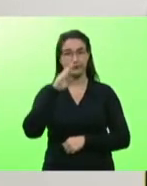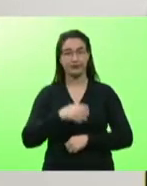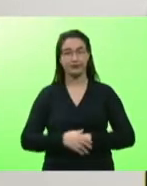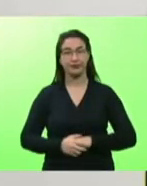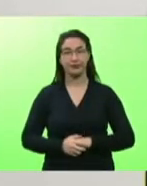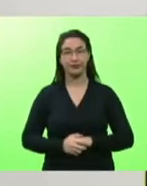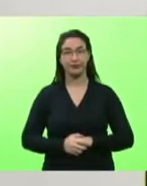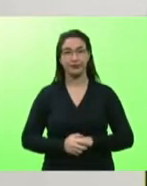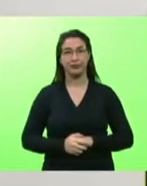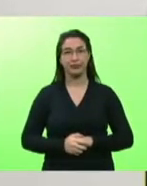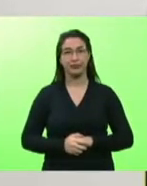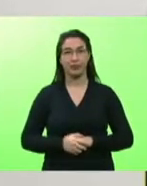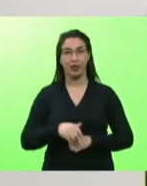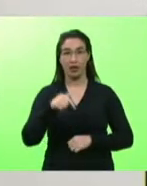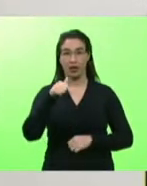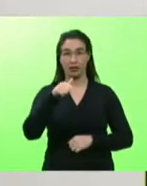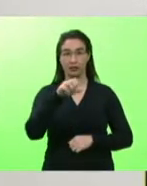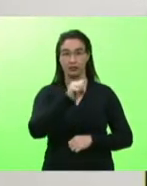fez em Santa Catarina